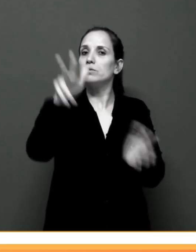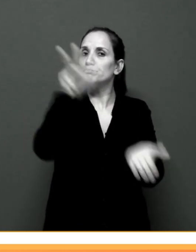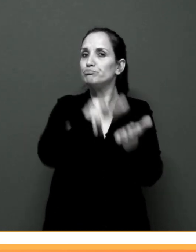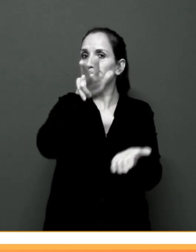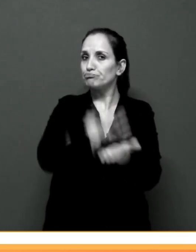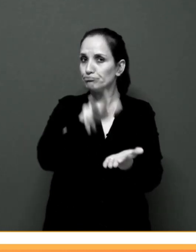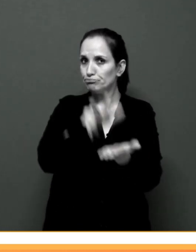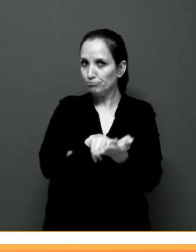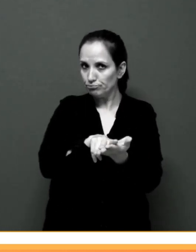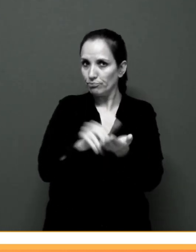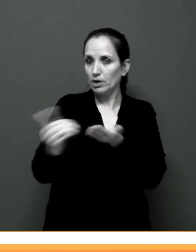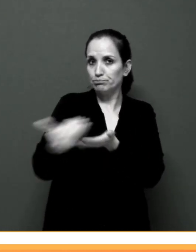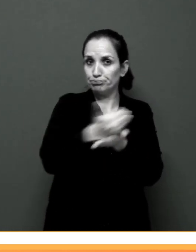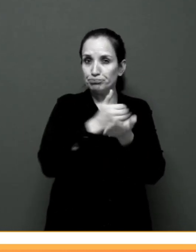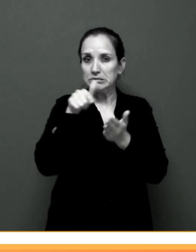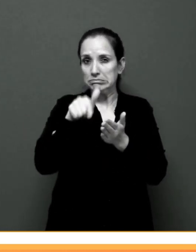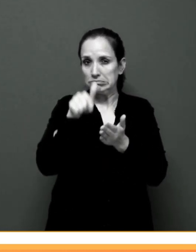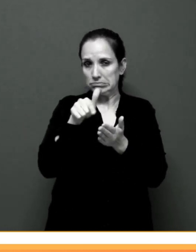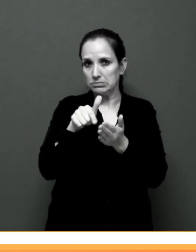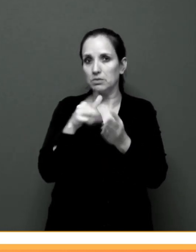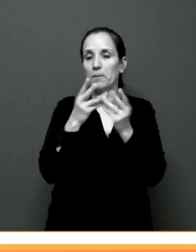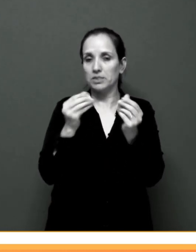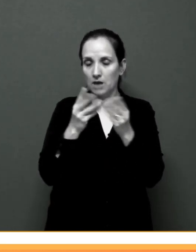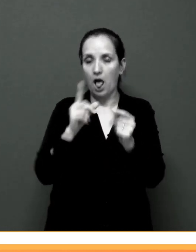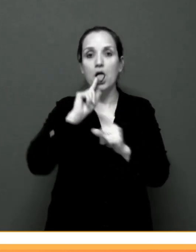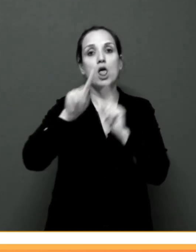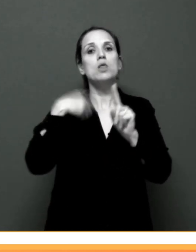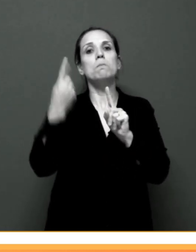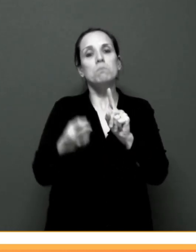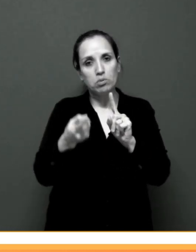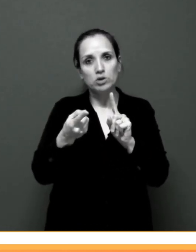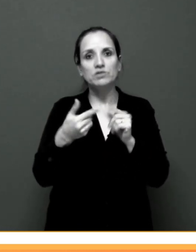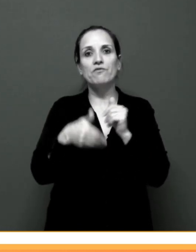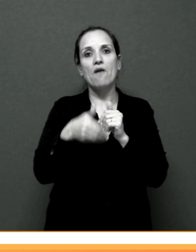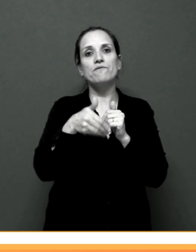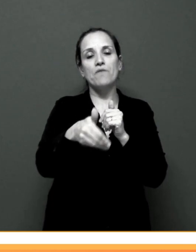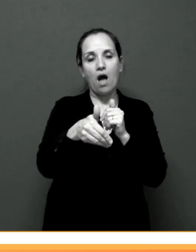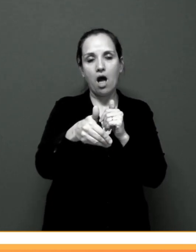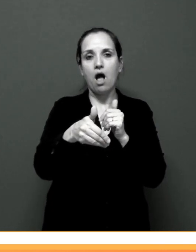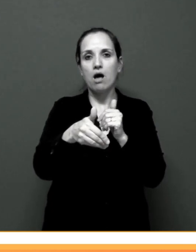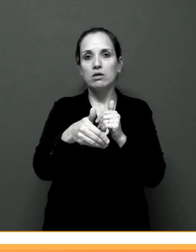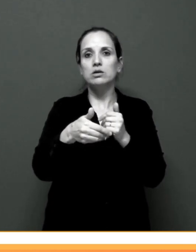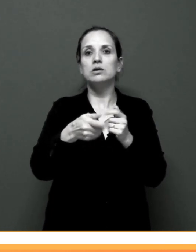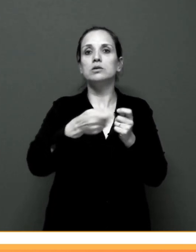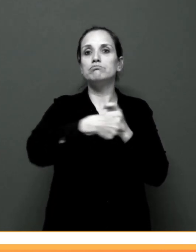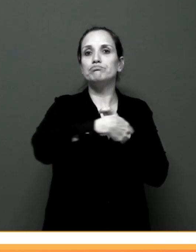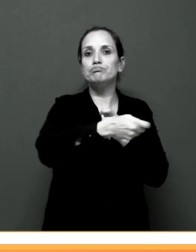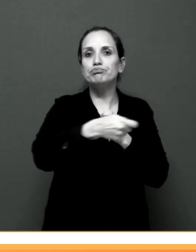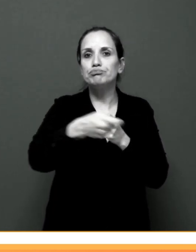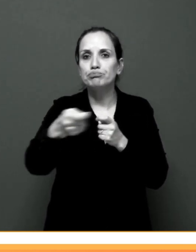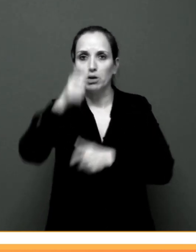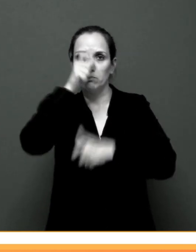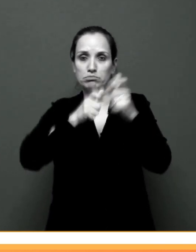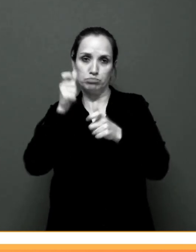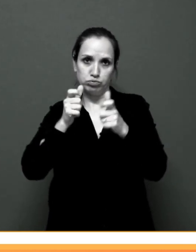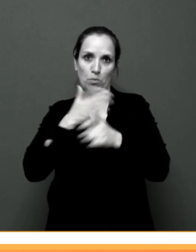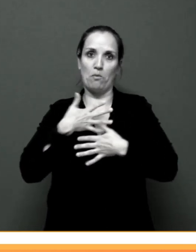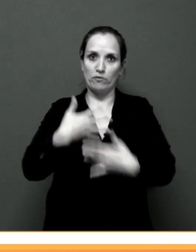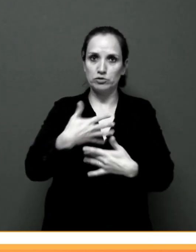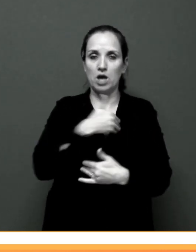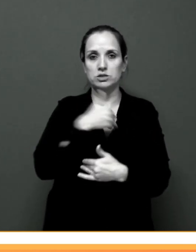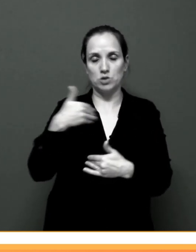conteúdo desse instrumento, depois a aplicação aos profissionais de saúde,